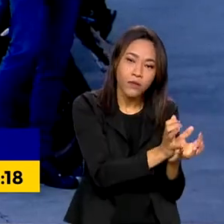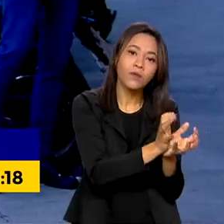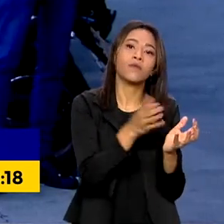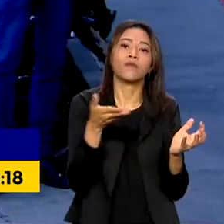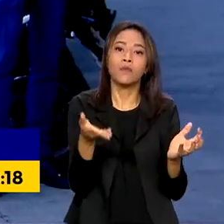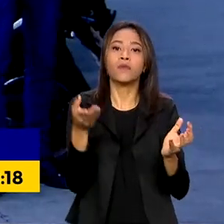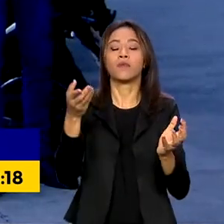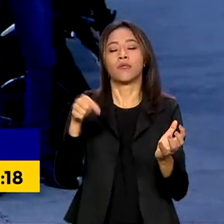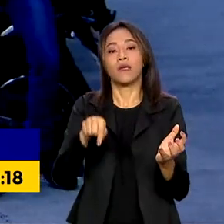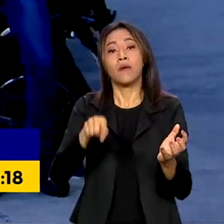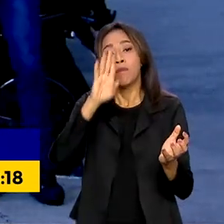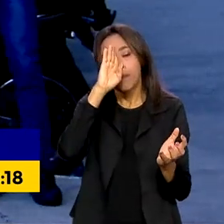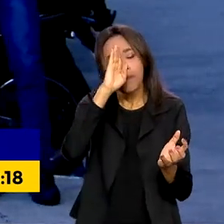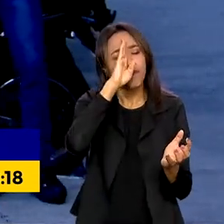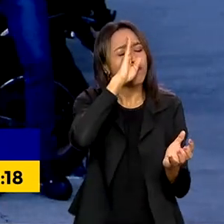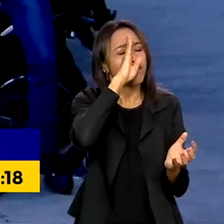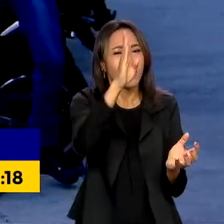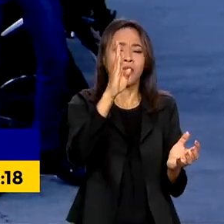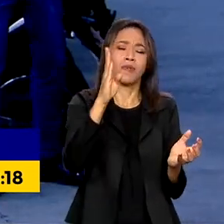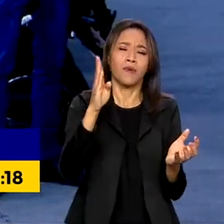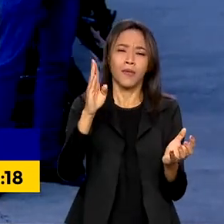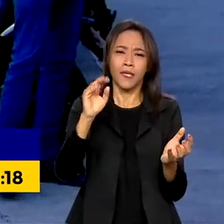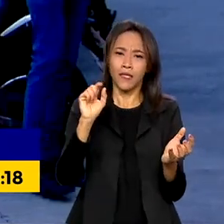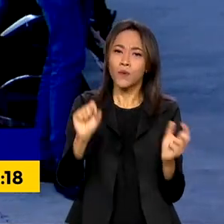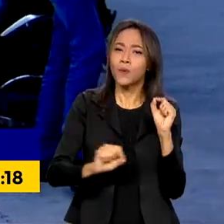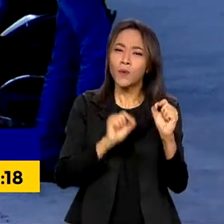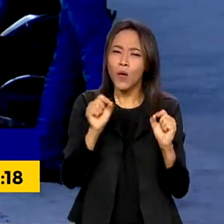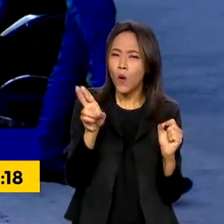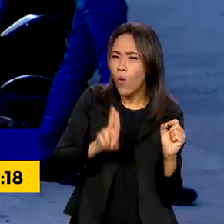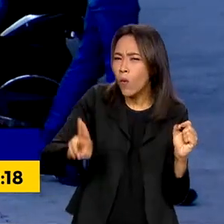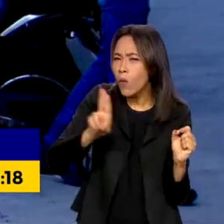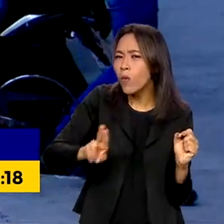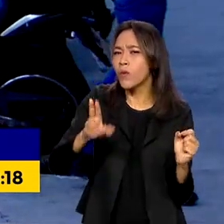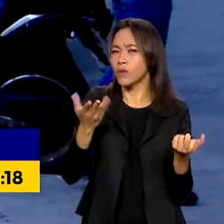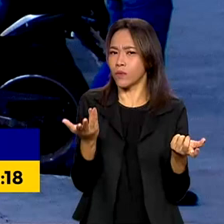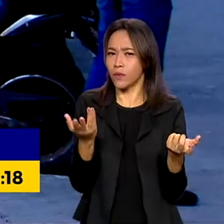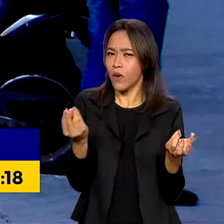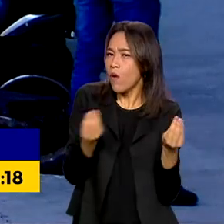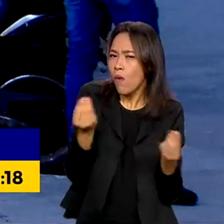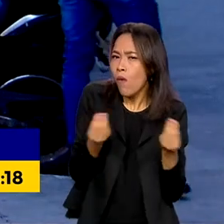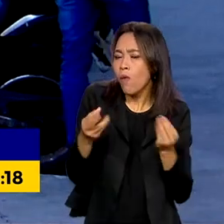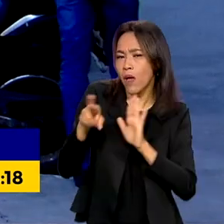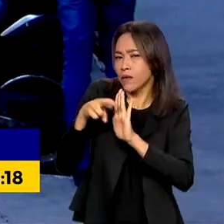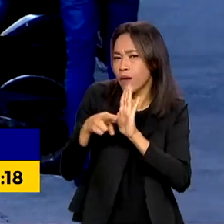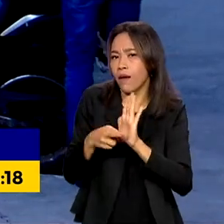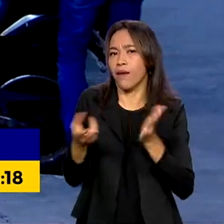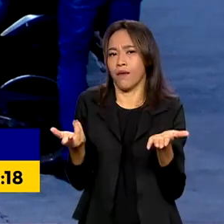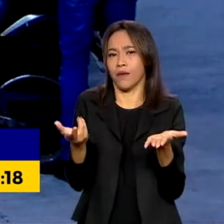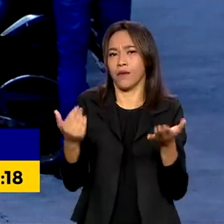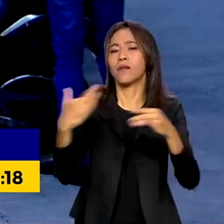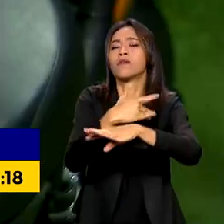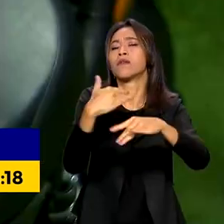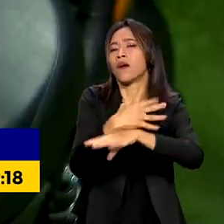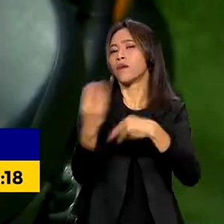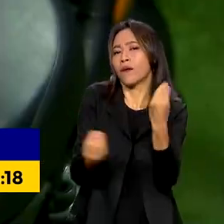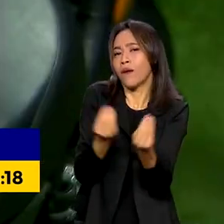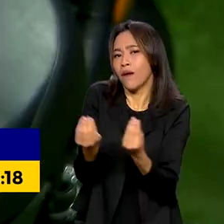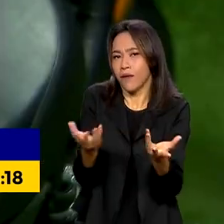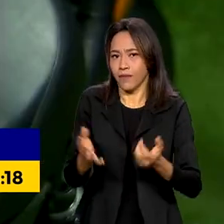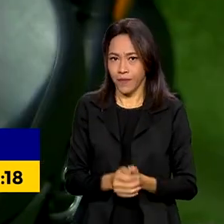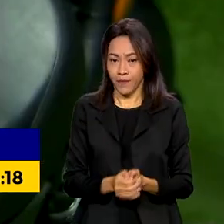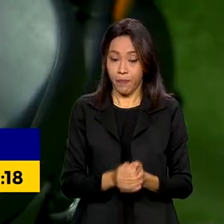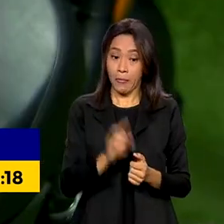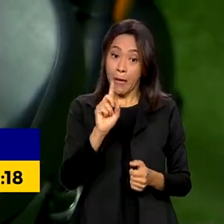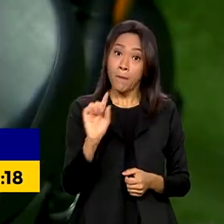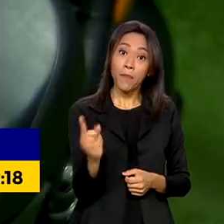equipamentos, principalmente quanto aos procedimentos para a circulação em vias públicas. A partir de